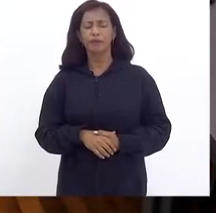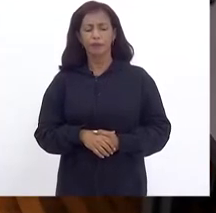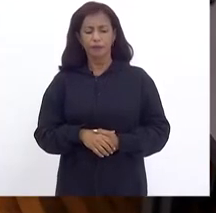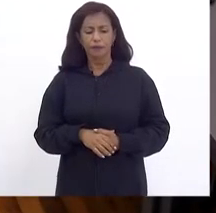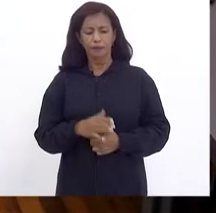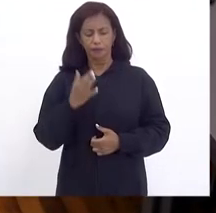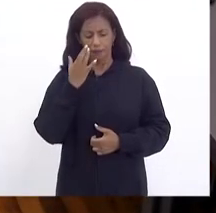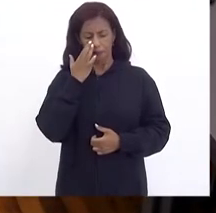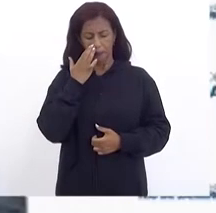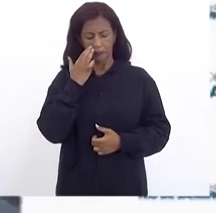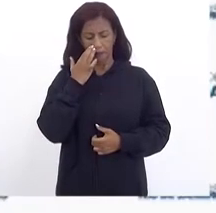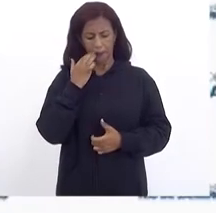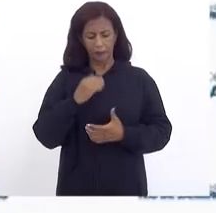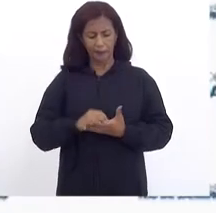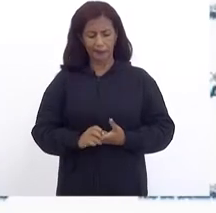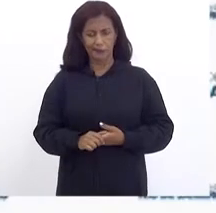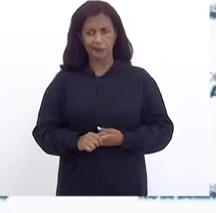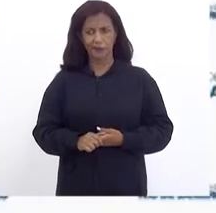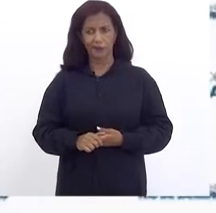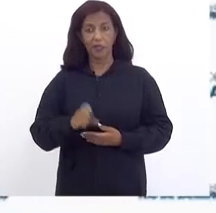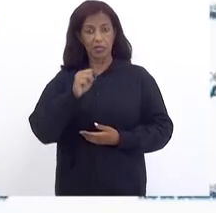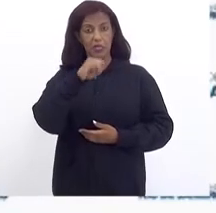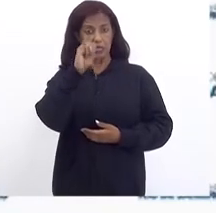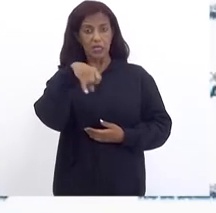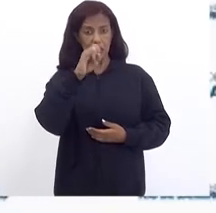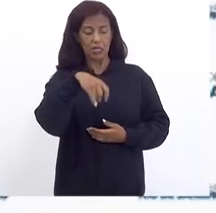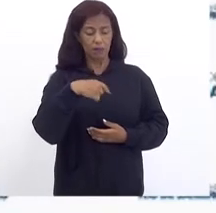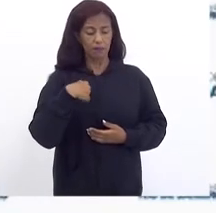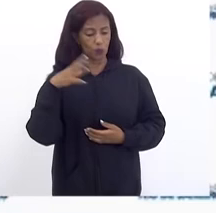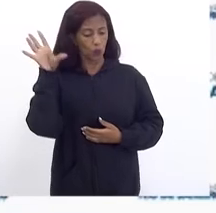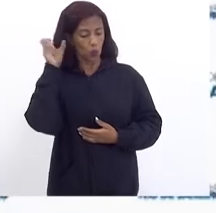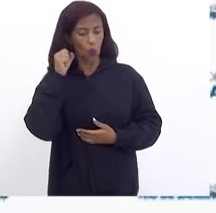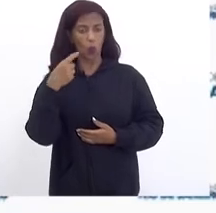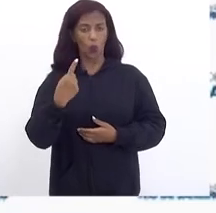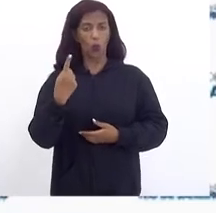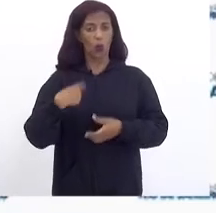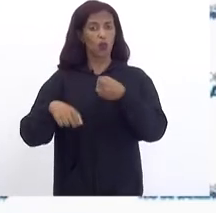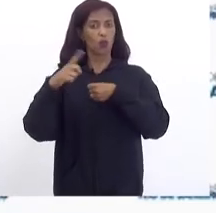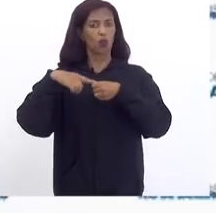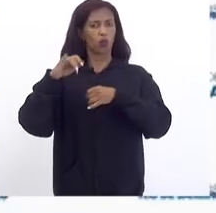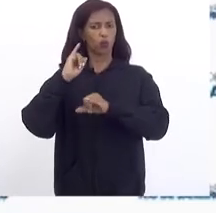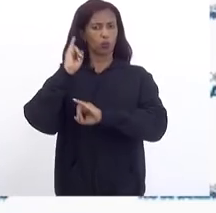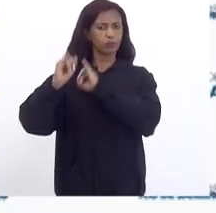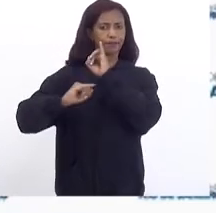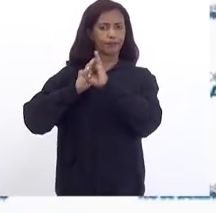Estava terminando Aí caiu aqui Mas retornou A internet Sim